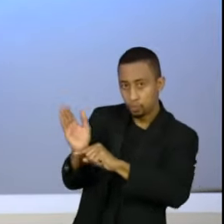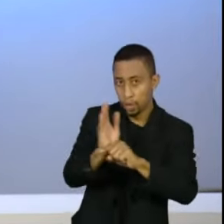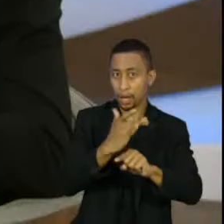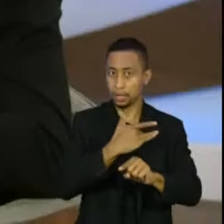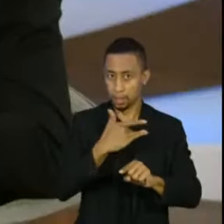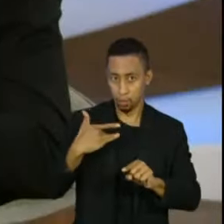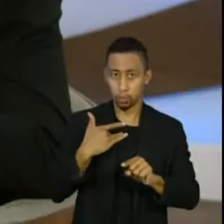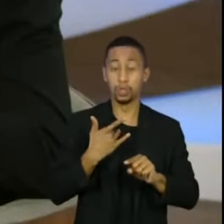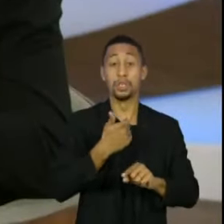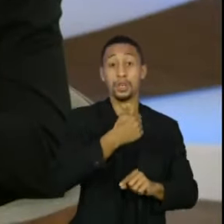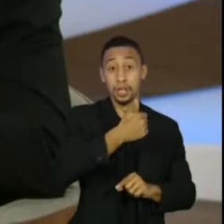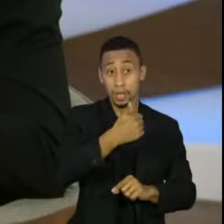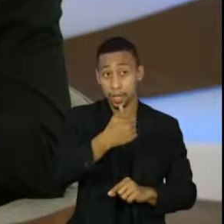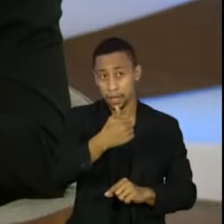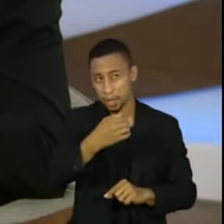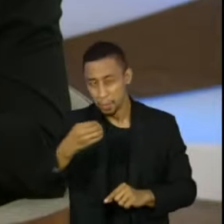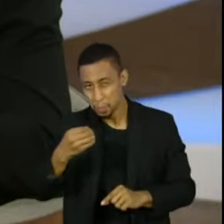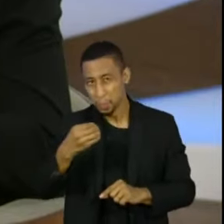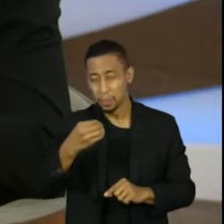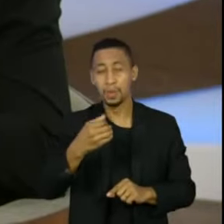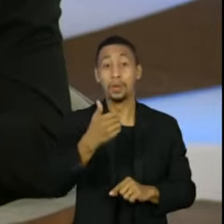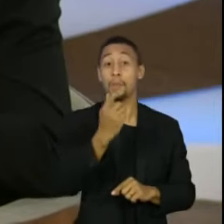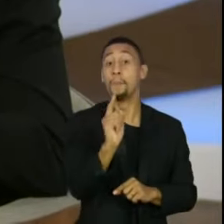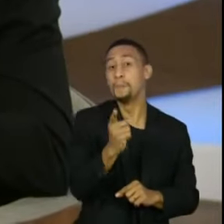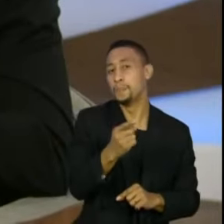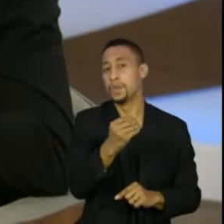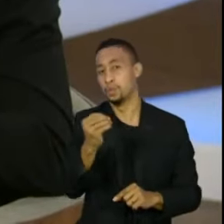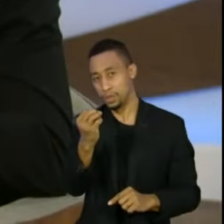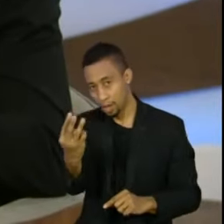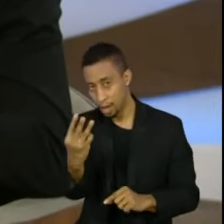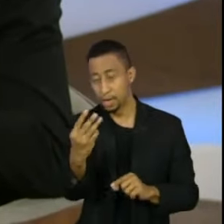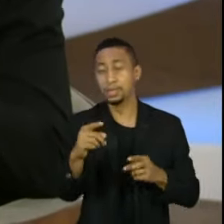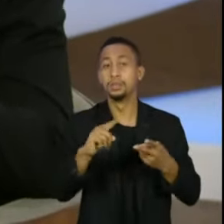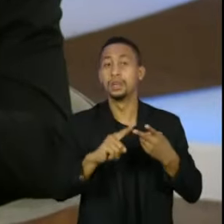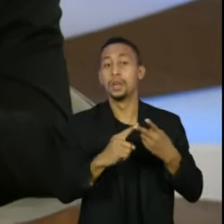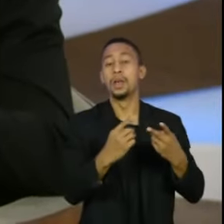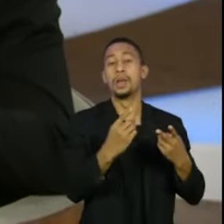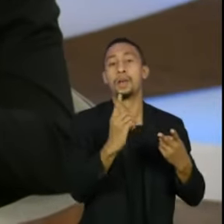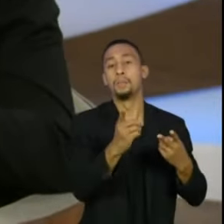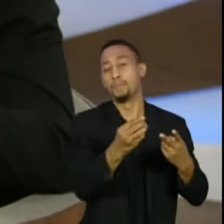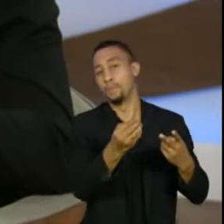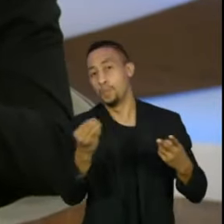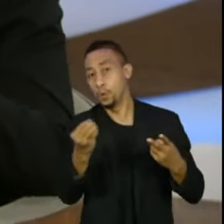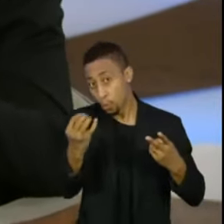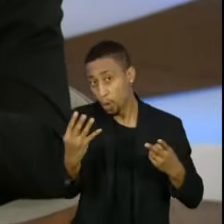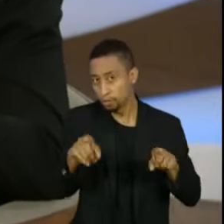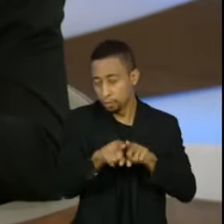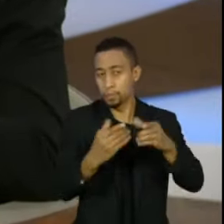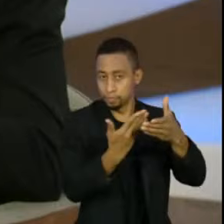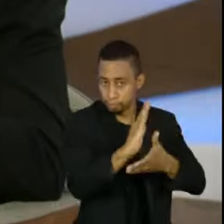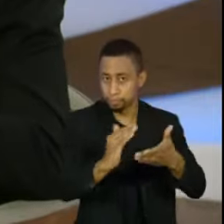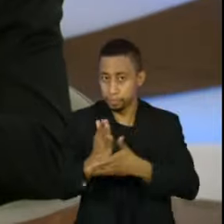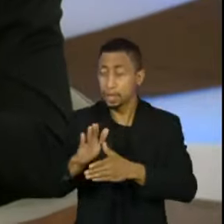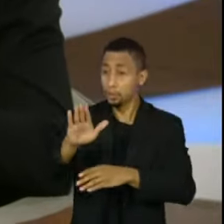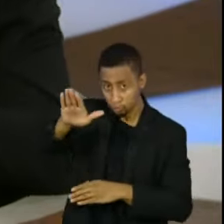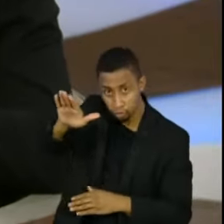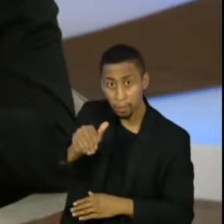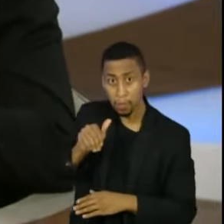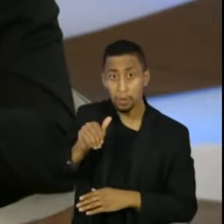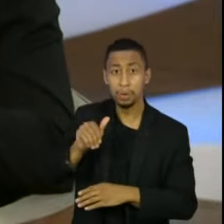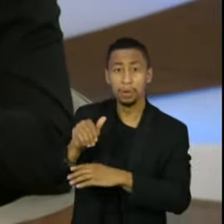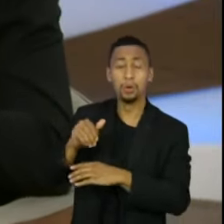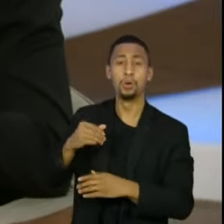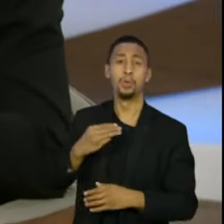essa semana. E nós convidamos o ministro Pazueiro a comparecer no Senado Federal. Ele compareceu no Senado Federal